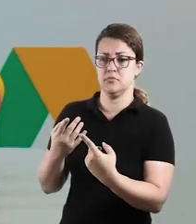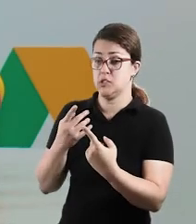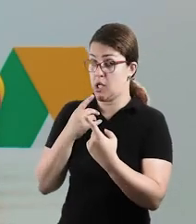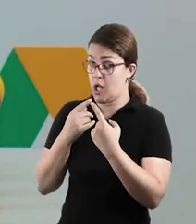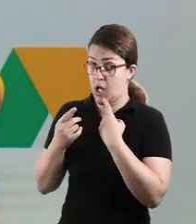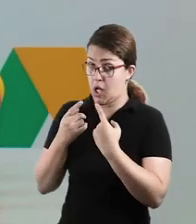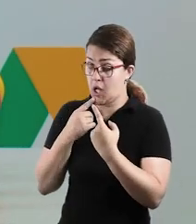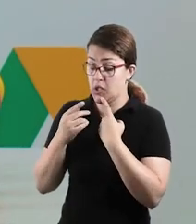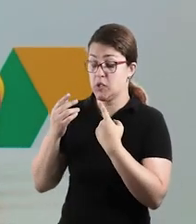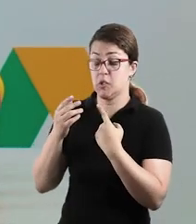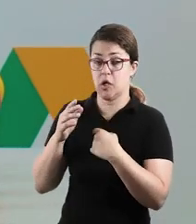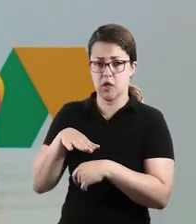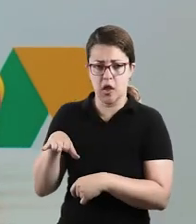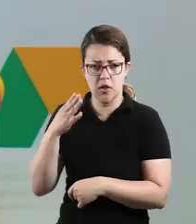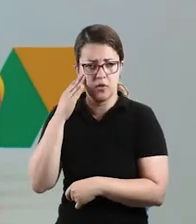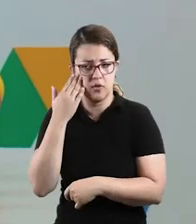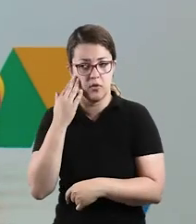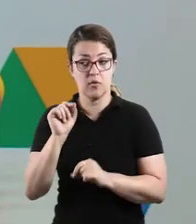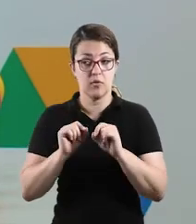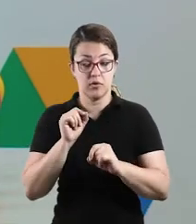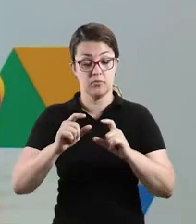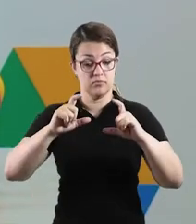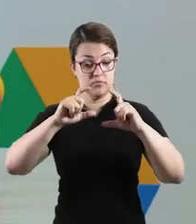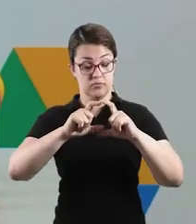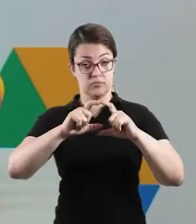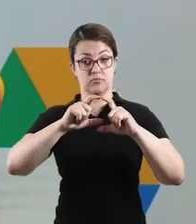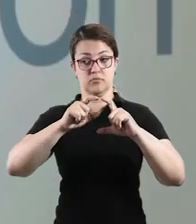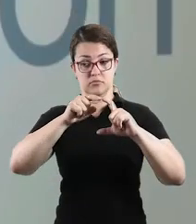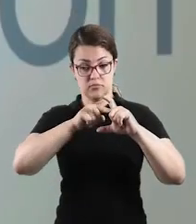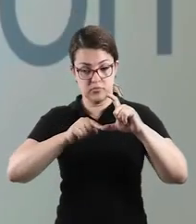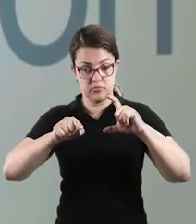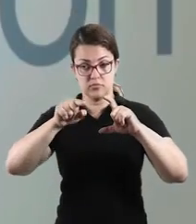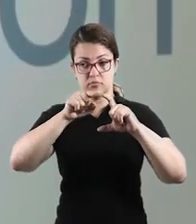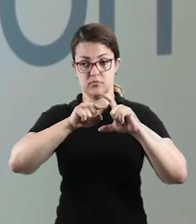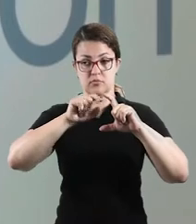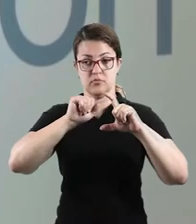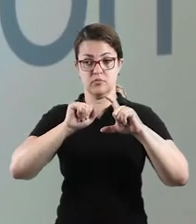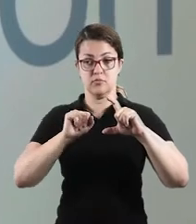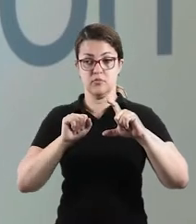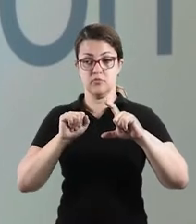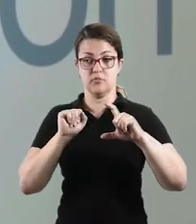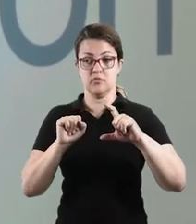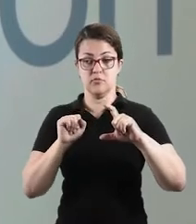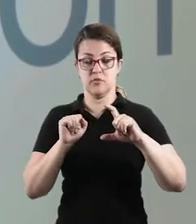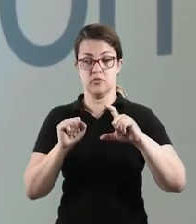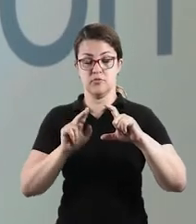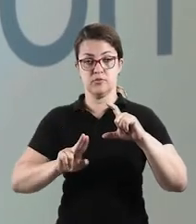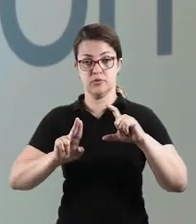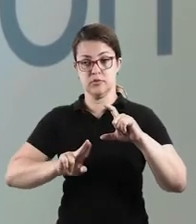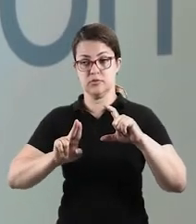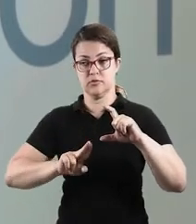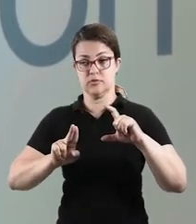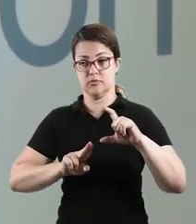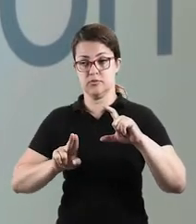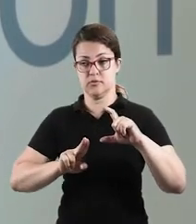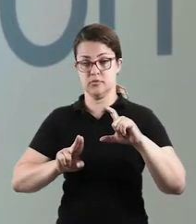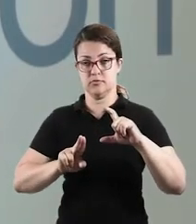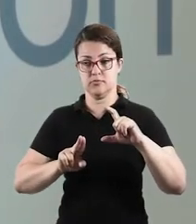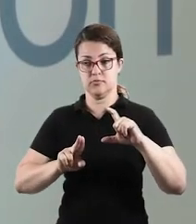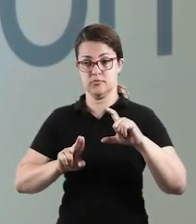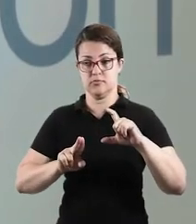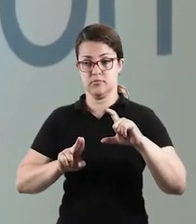vocês podem montar no círculo, no caso aqui eu vou utilizar o CD, no círculo vocês vão utilizar